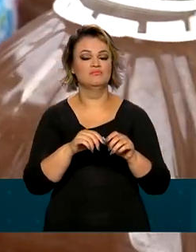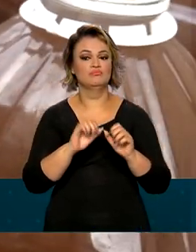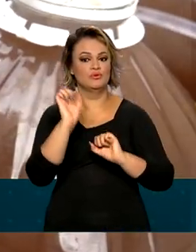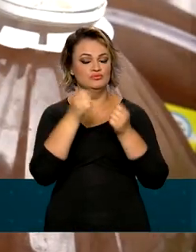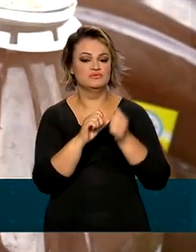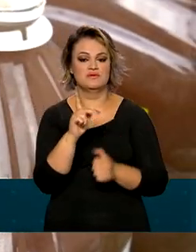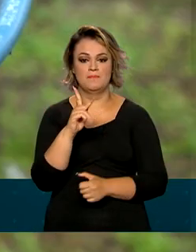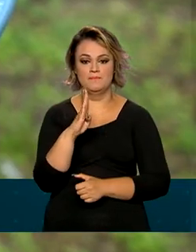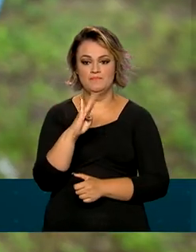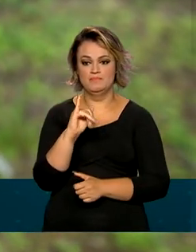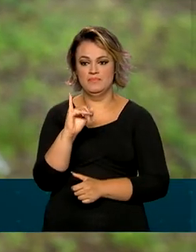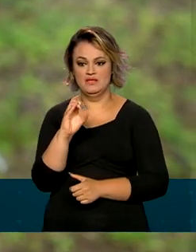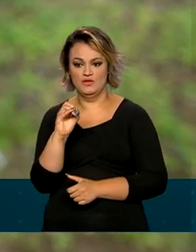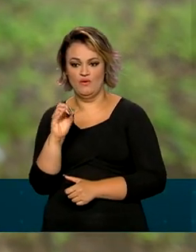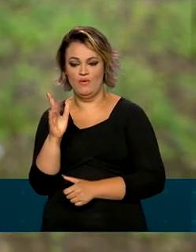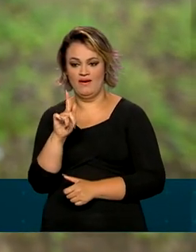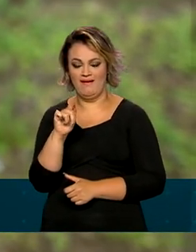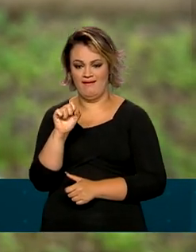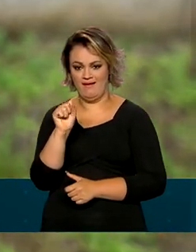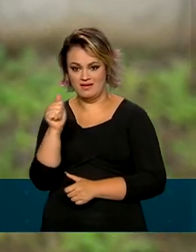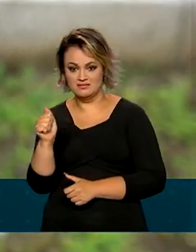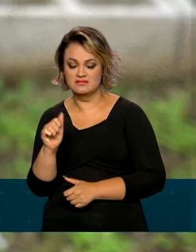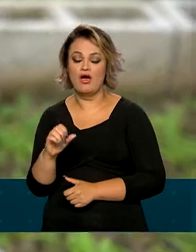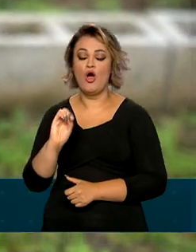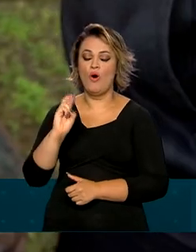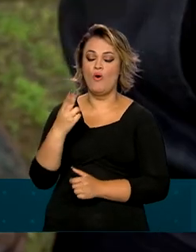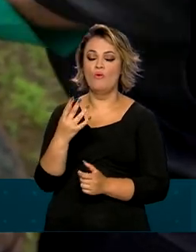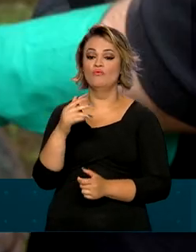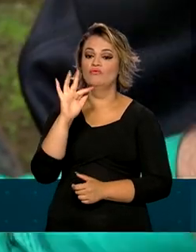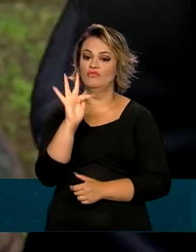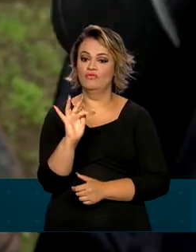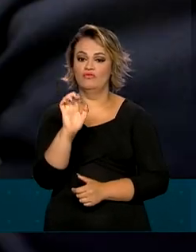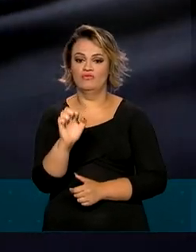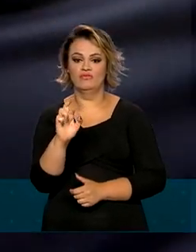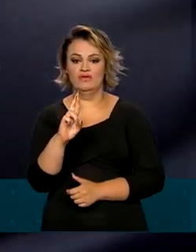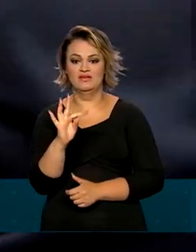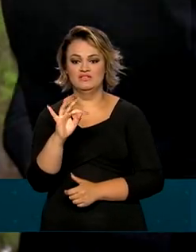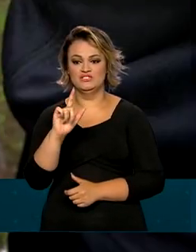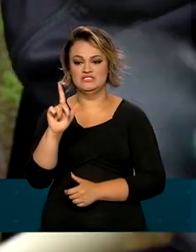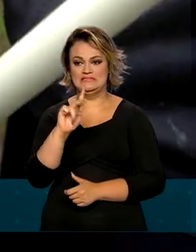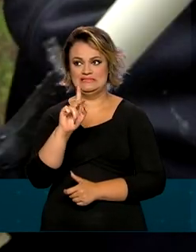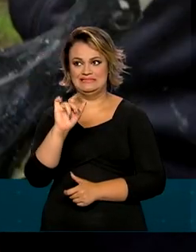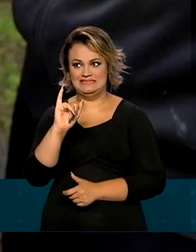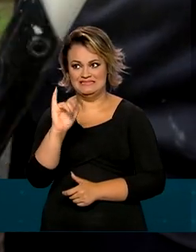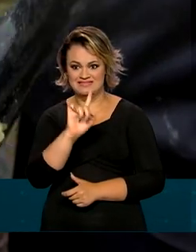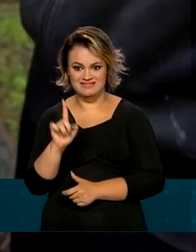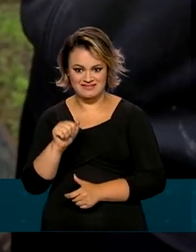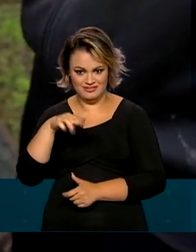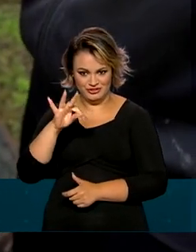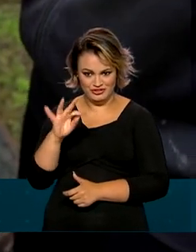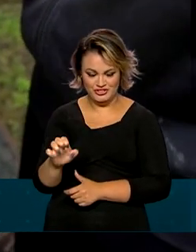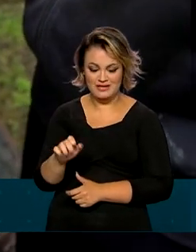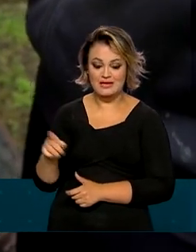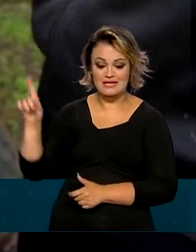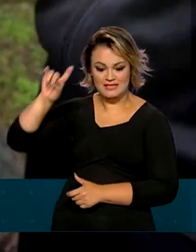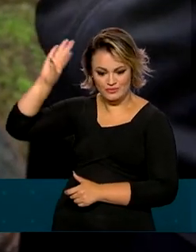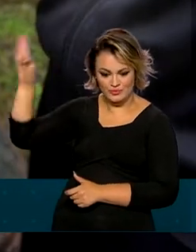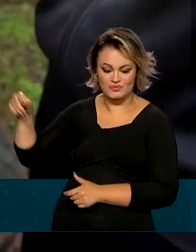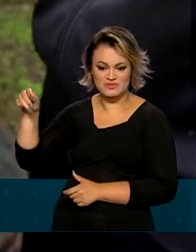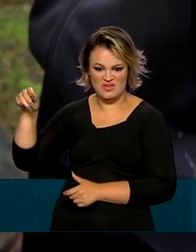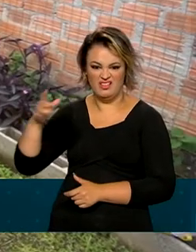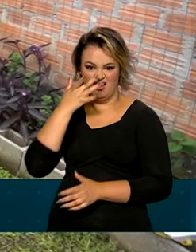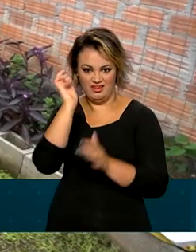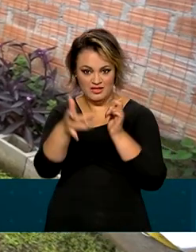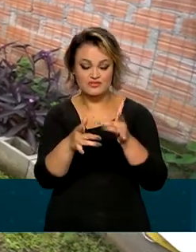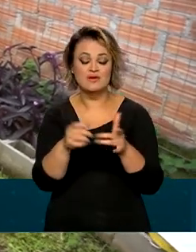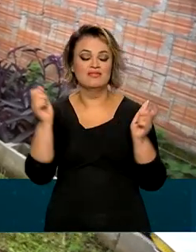biofertilizantes a partir de resíduos orgânicos. Assim, as cascas e sementes, por exemplo, que iriam direto